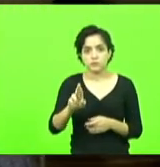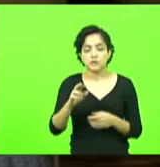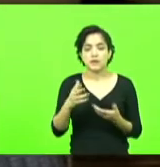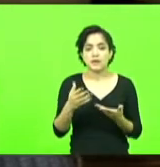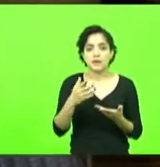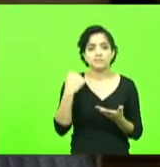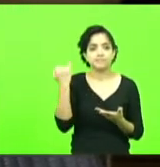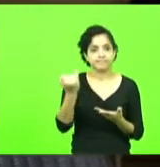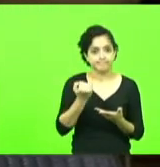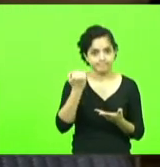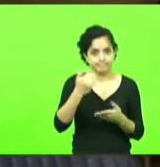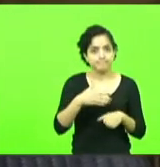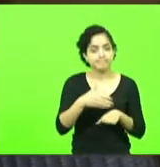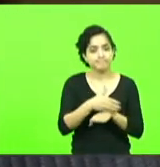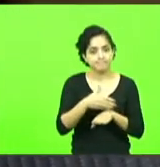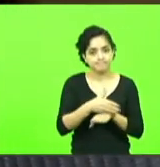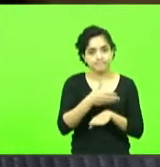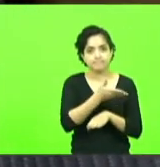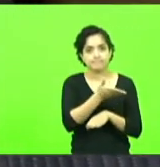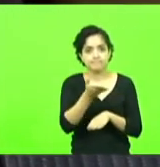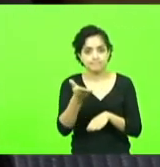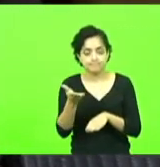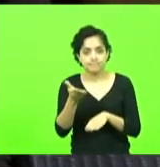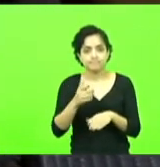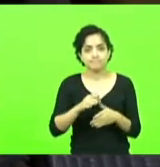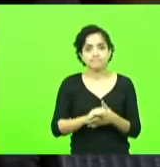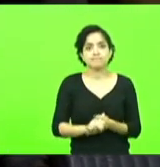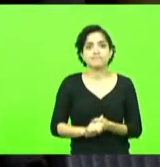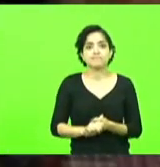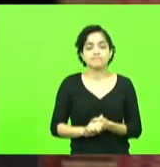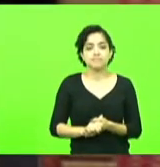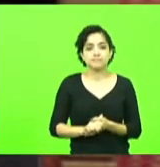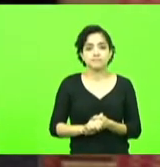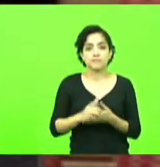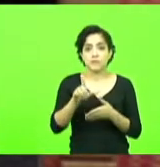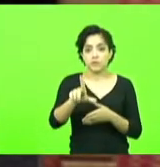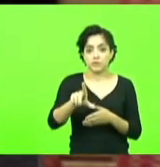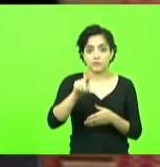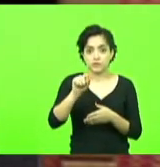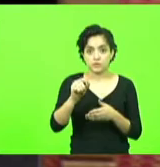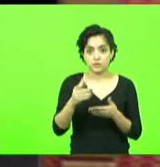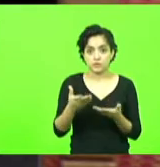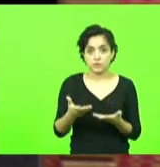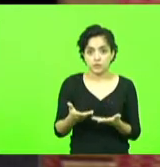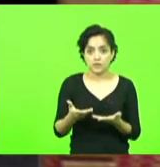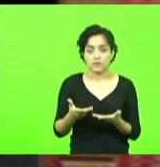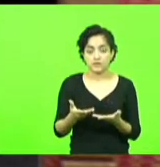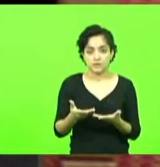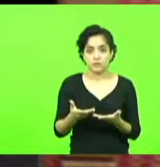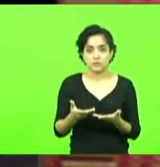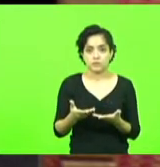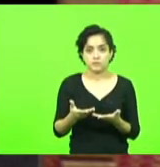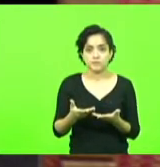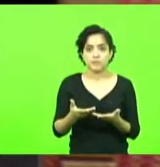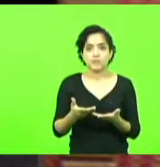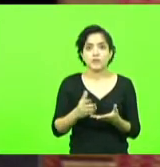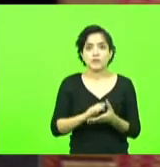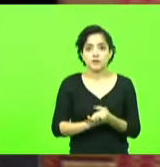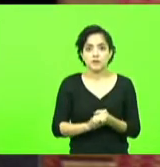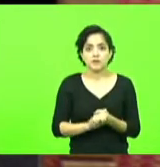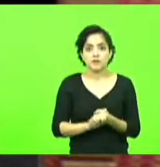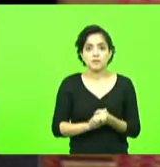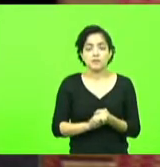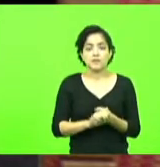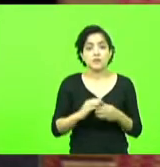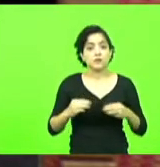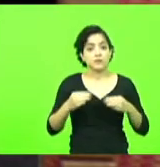participação de vocês. O Igor foi escolhido, designado pelo Ministério da Saúde,